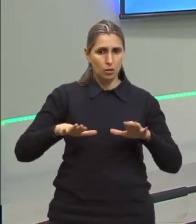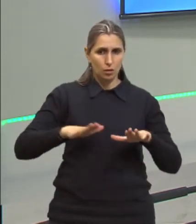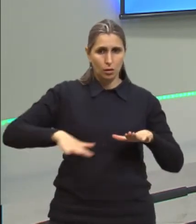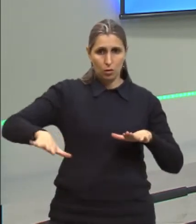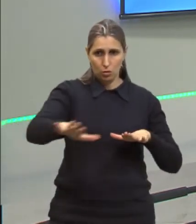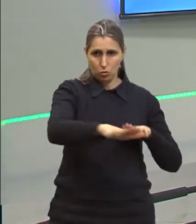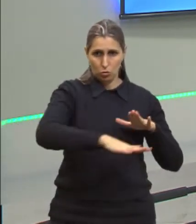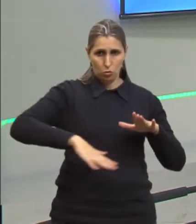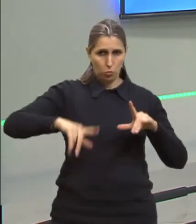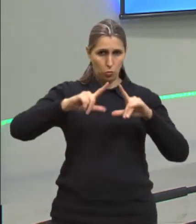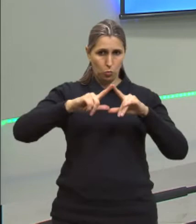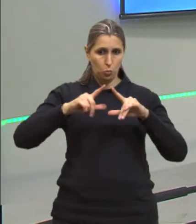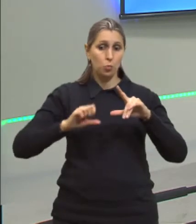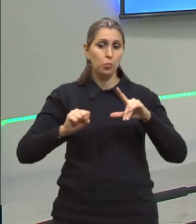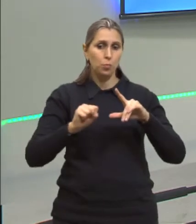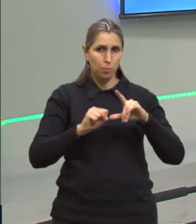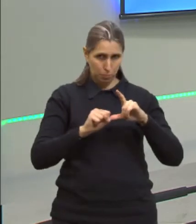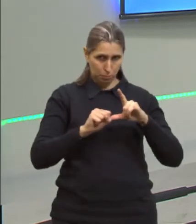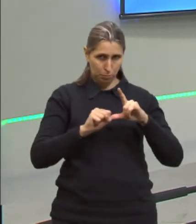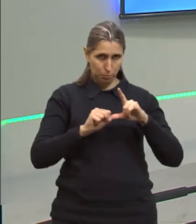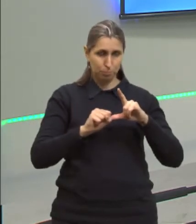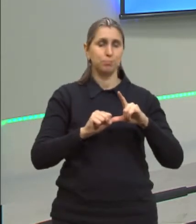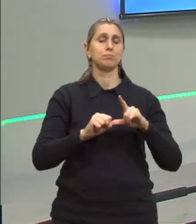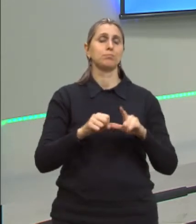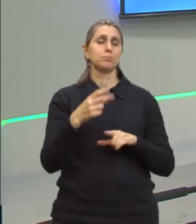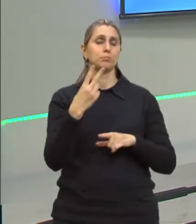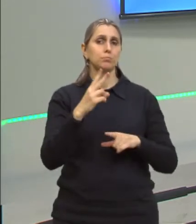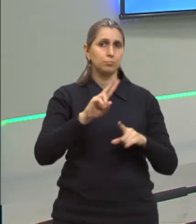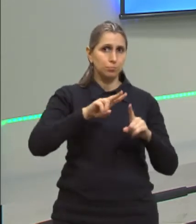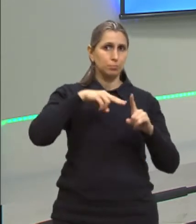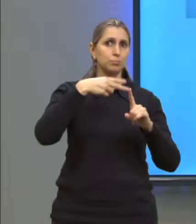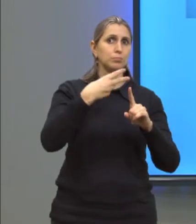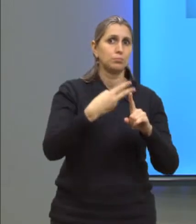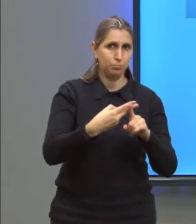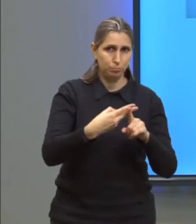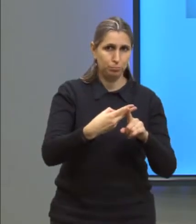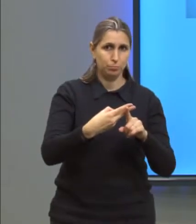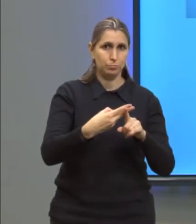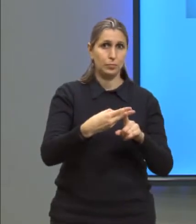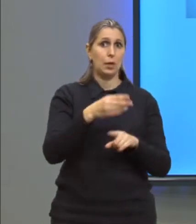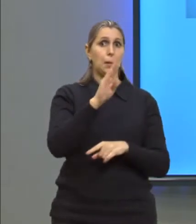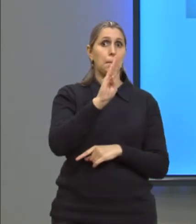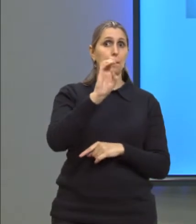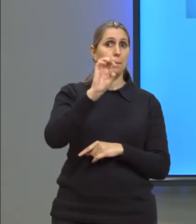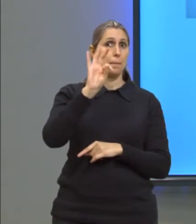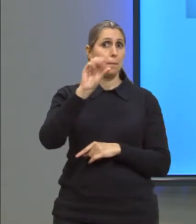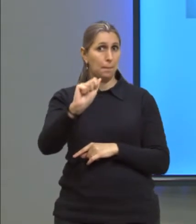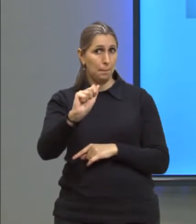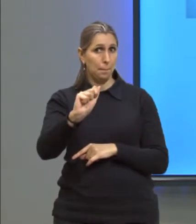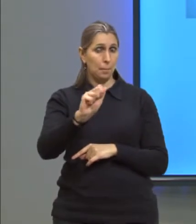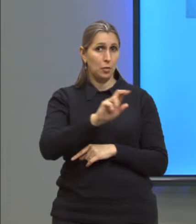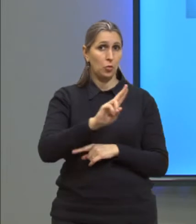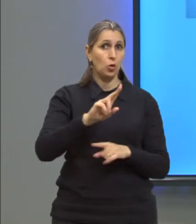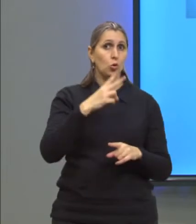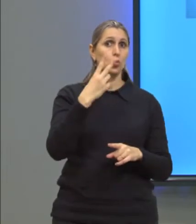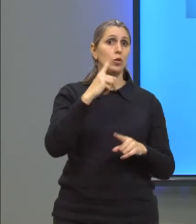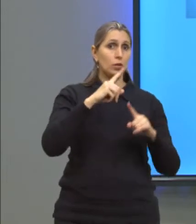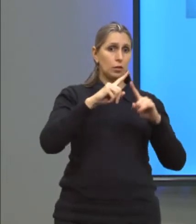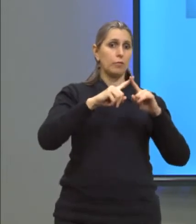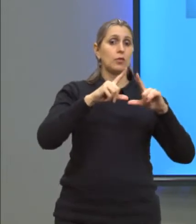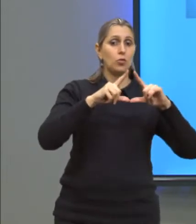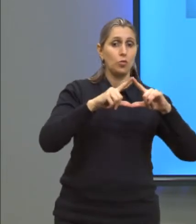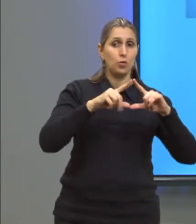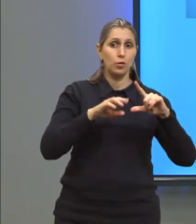desse tipo aqui, é duas vezes, vai se chamar beta, que é duas vezes o coeficiente de dilatação